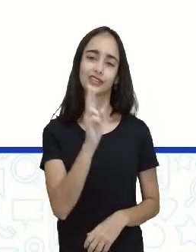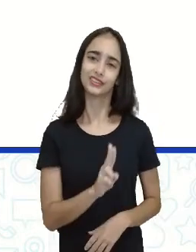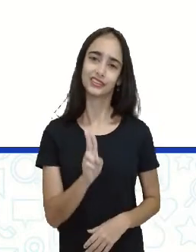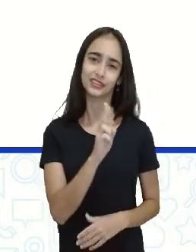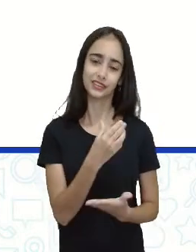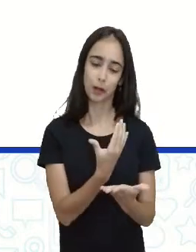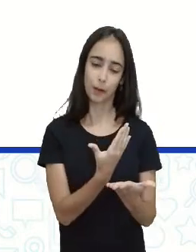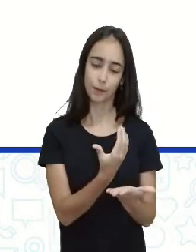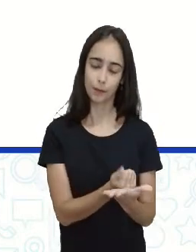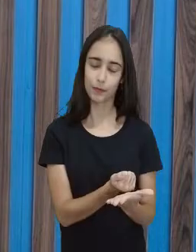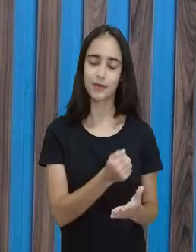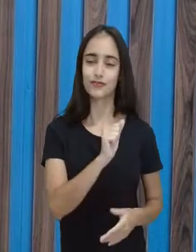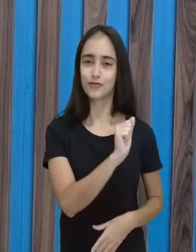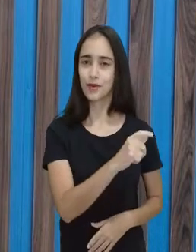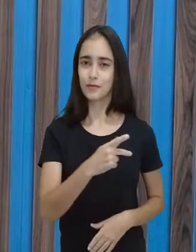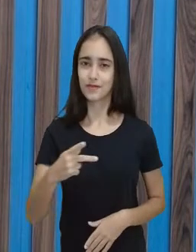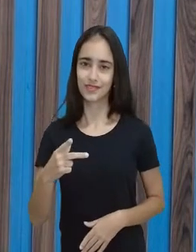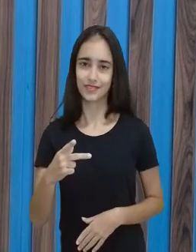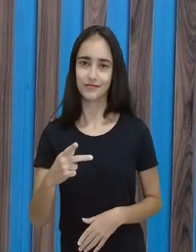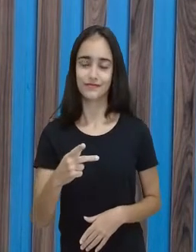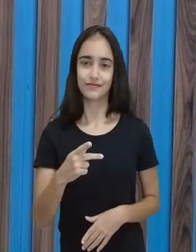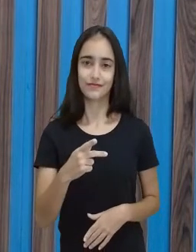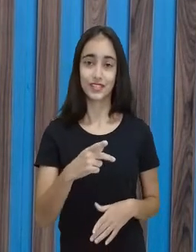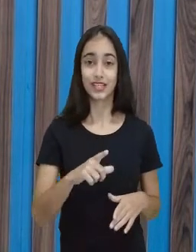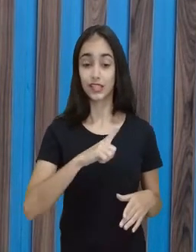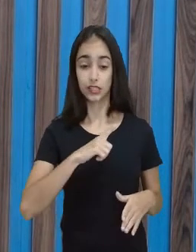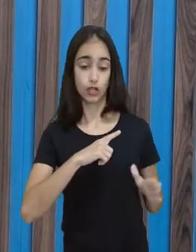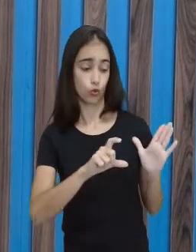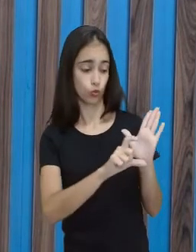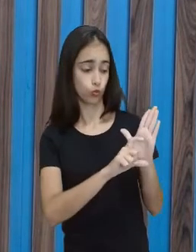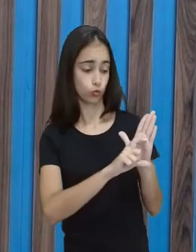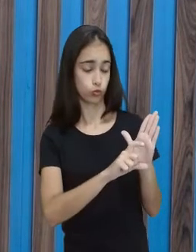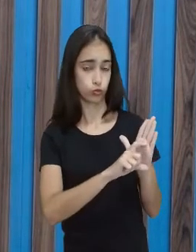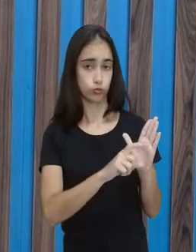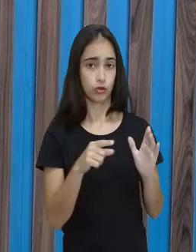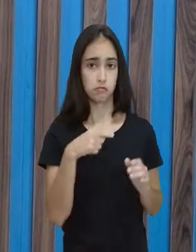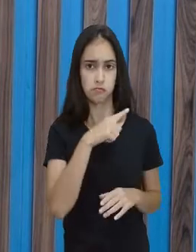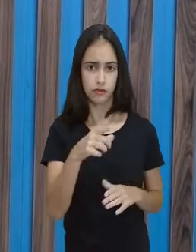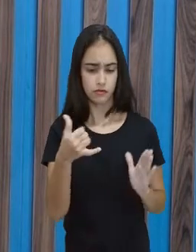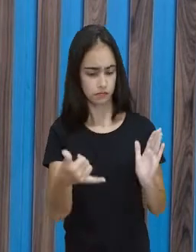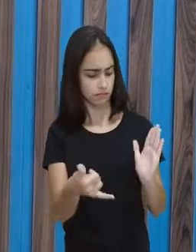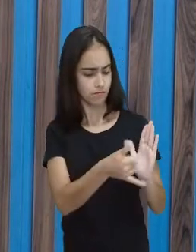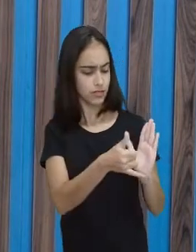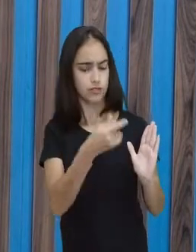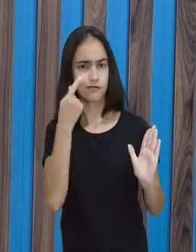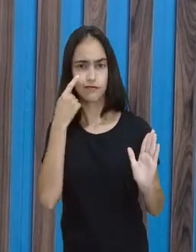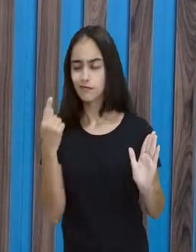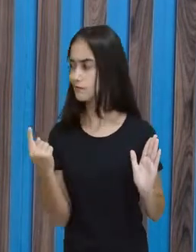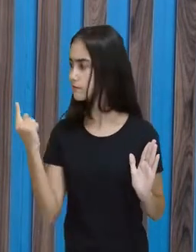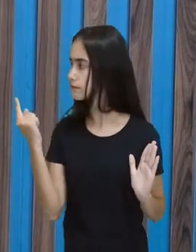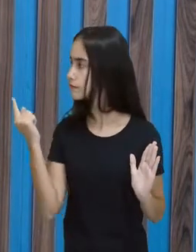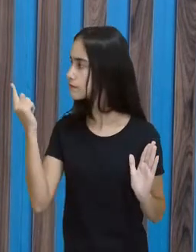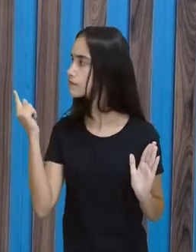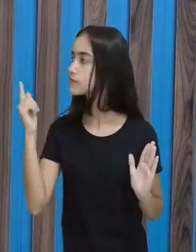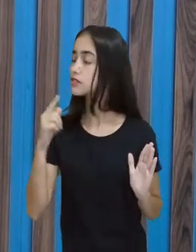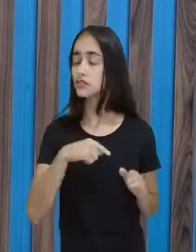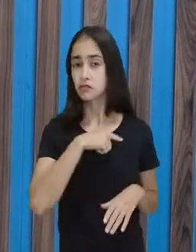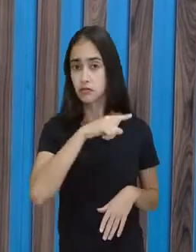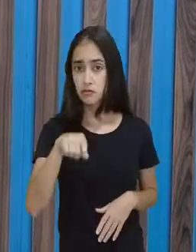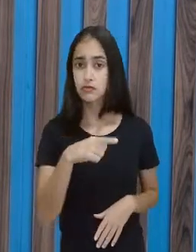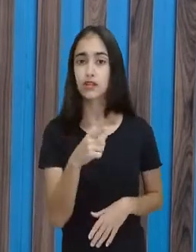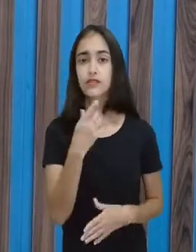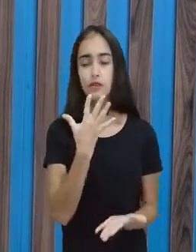vai colocar aqui, o carry code, para que vocês possam acessar. Aqueles que ainda não acessaram, tá?